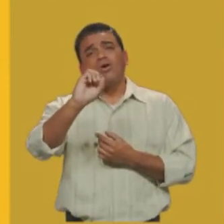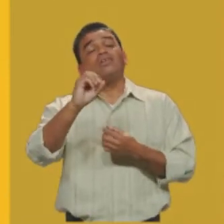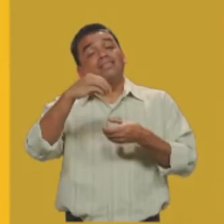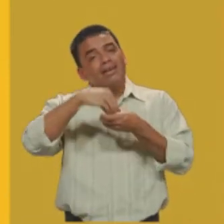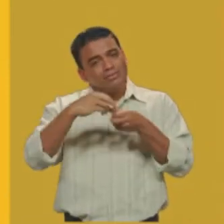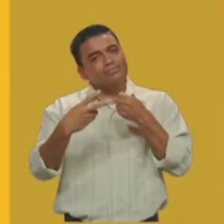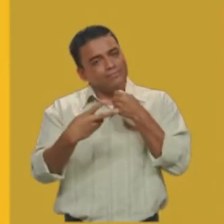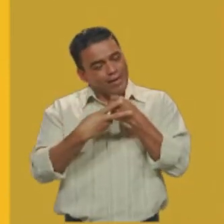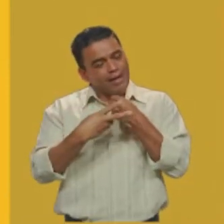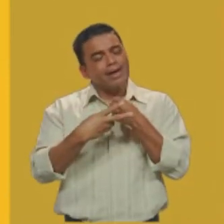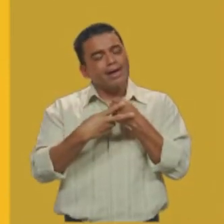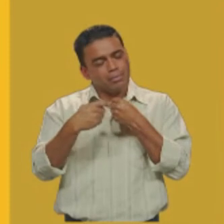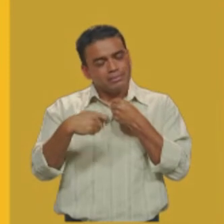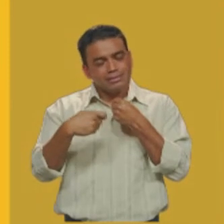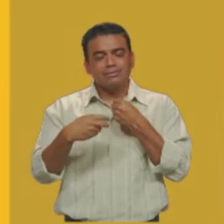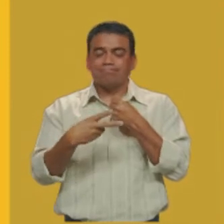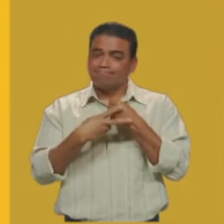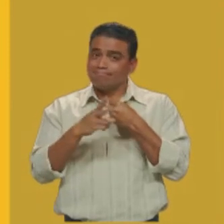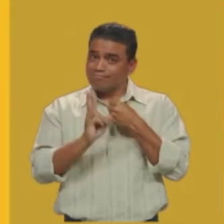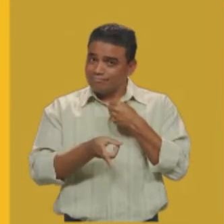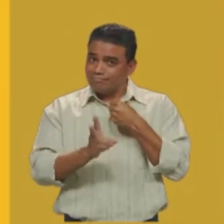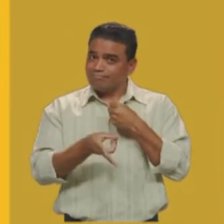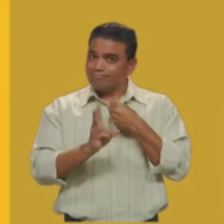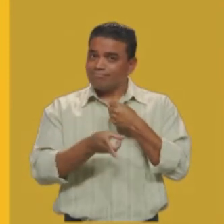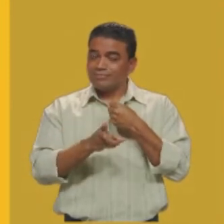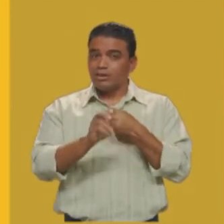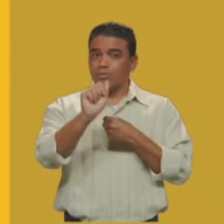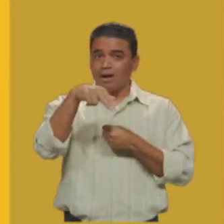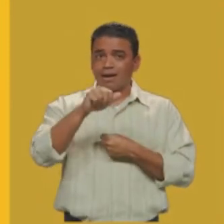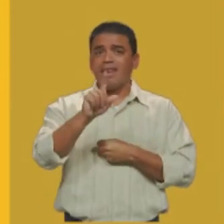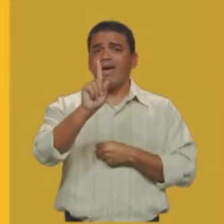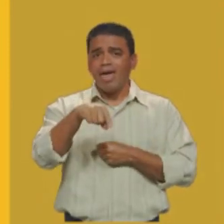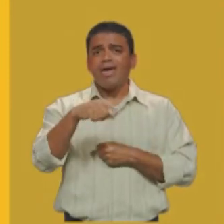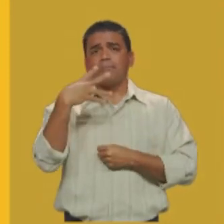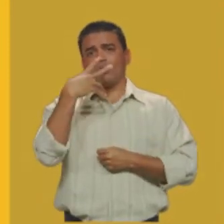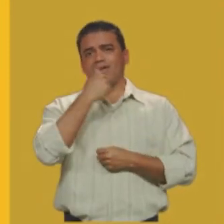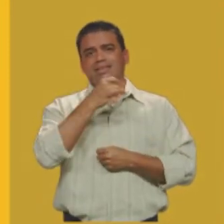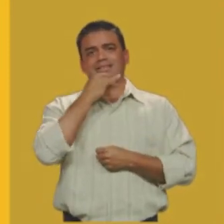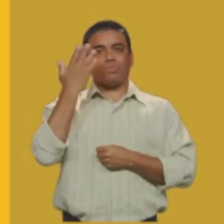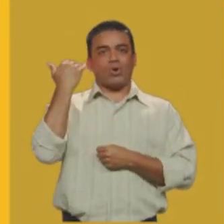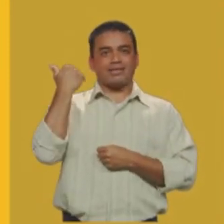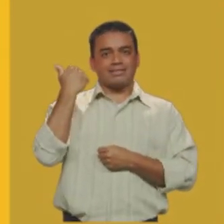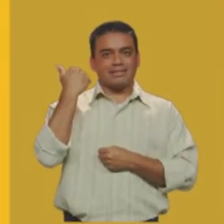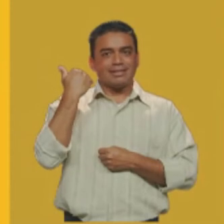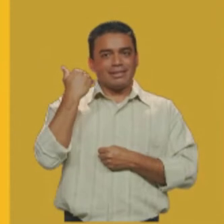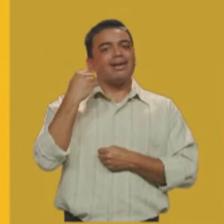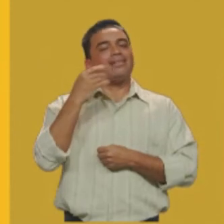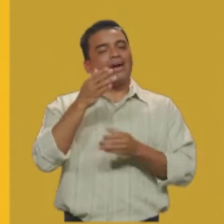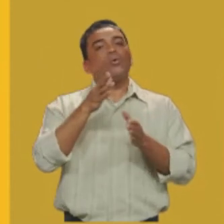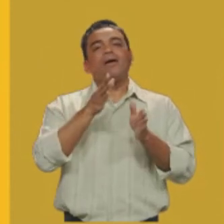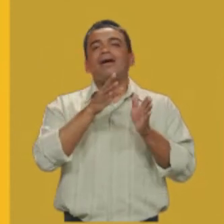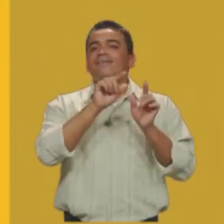porque para ser oração tem que ter verbo. Então, Ana é bonita. O mesmo exemplo. Aqui nós temos um período